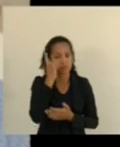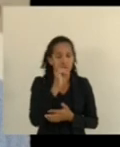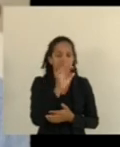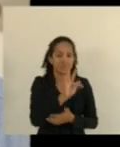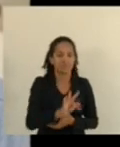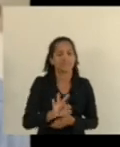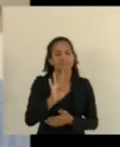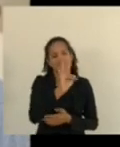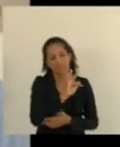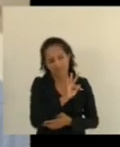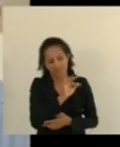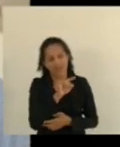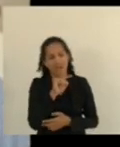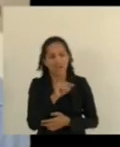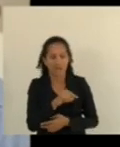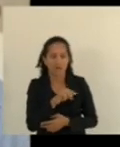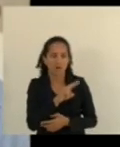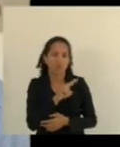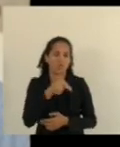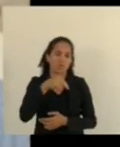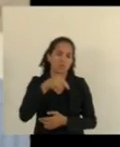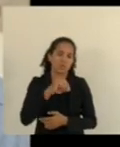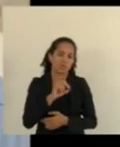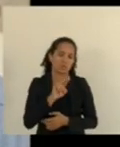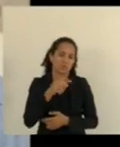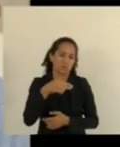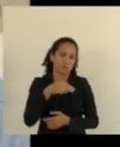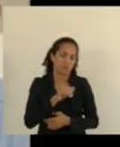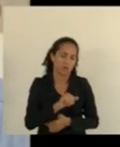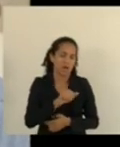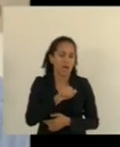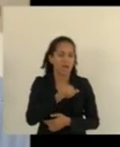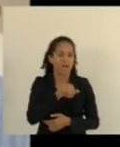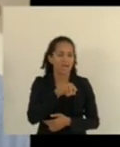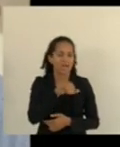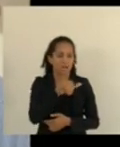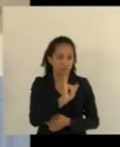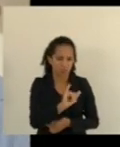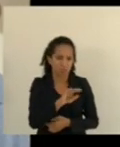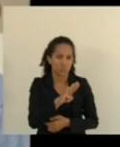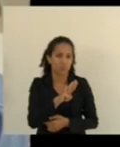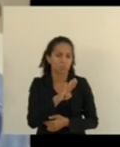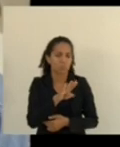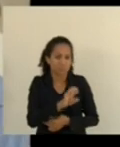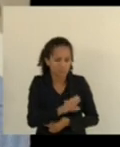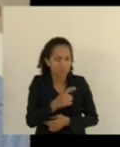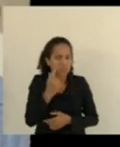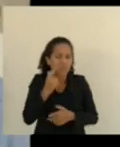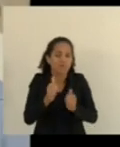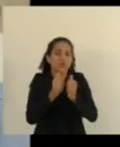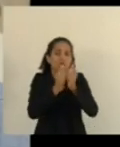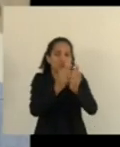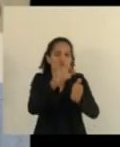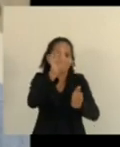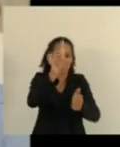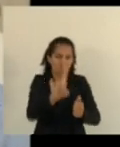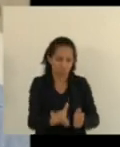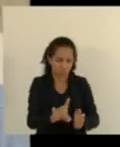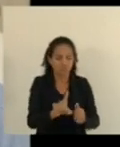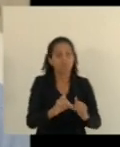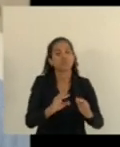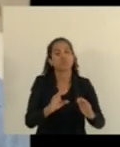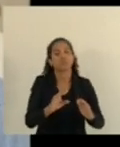que estava naquele momento inclusive sendo muito bem acompanhado pelo diretor do hospital